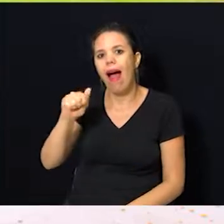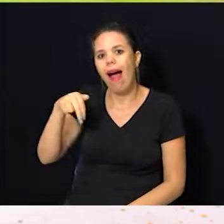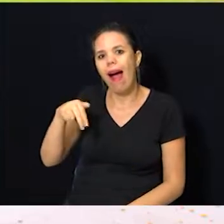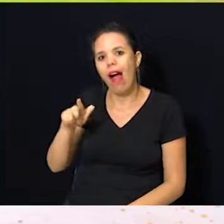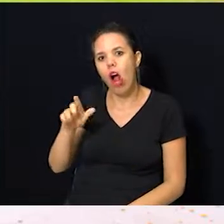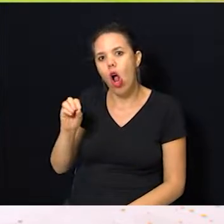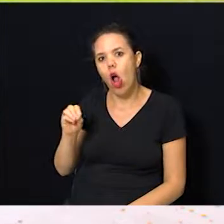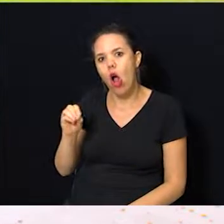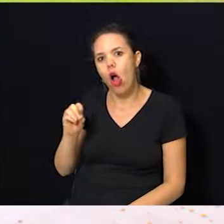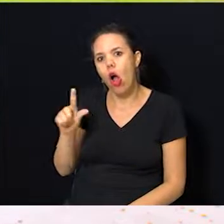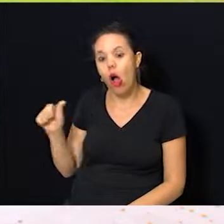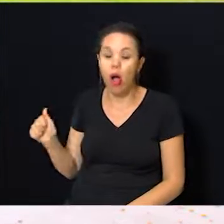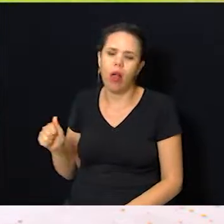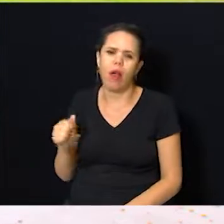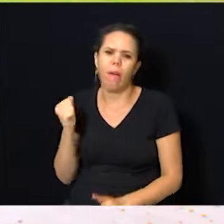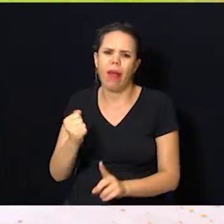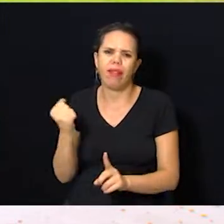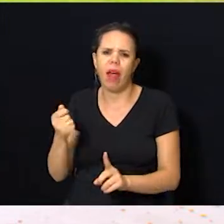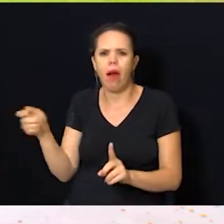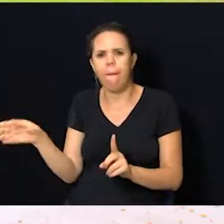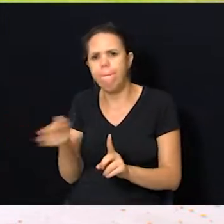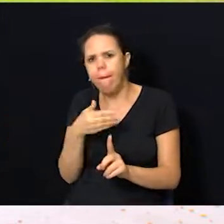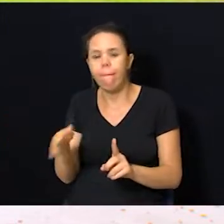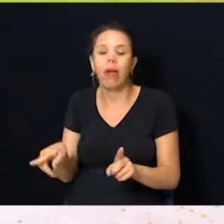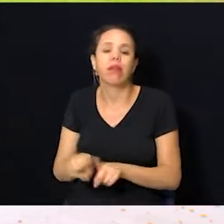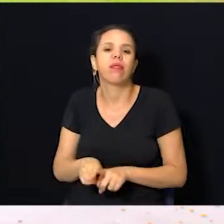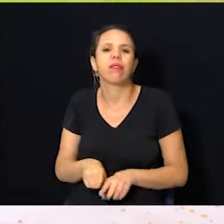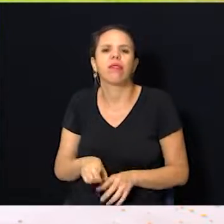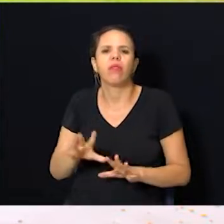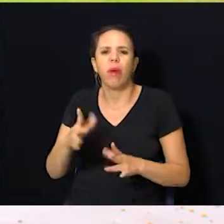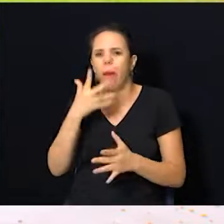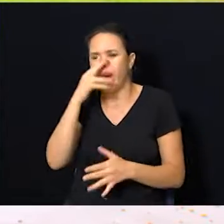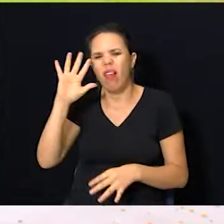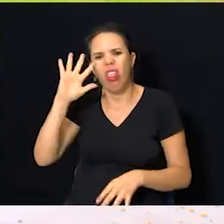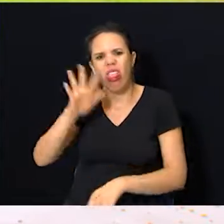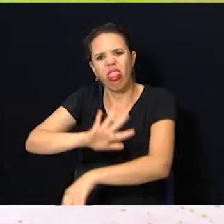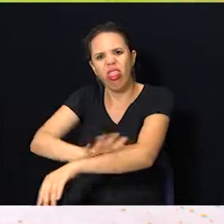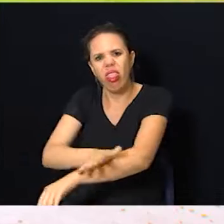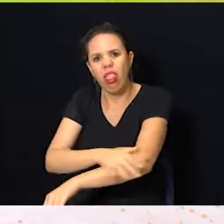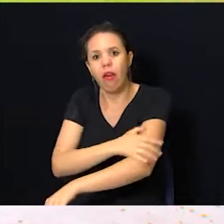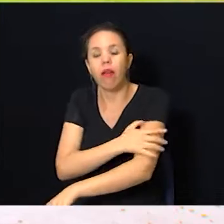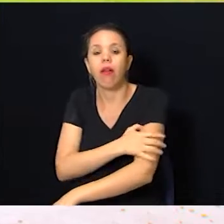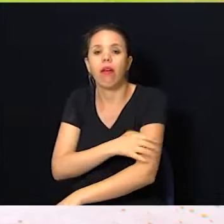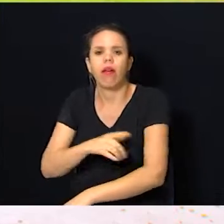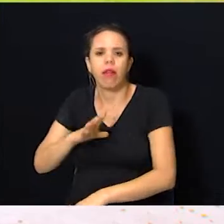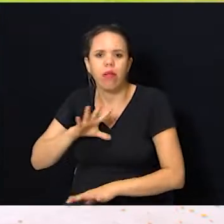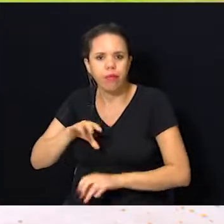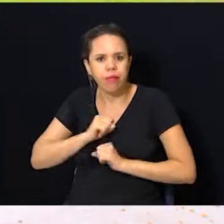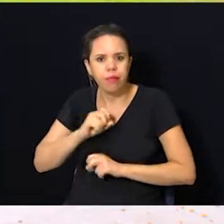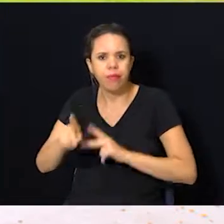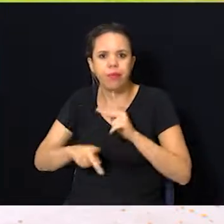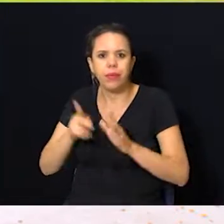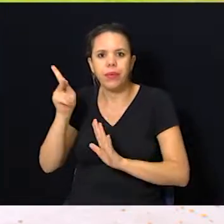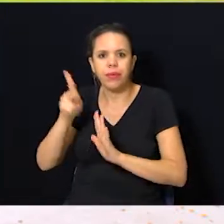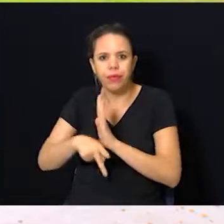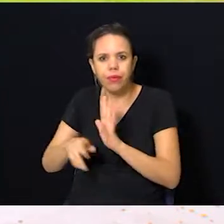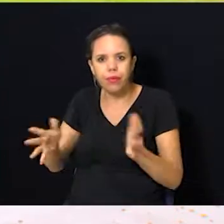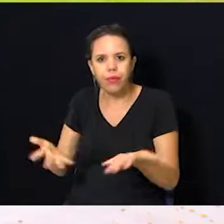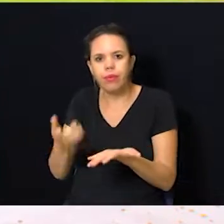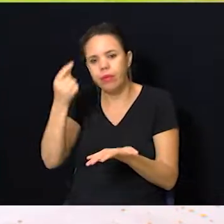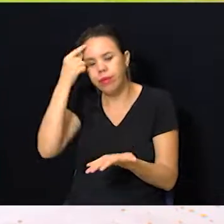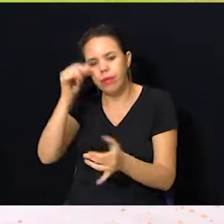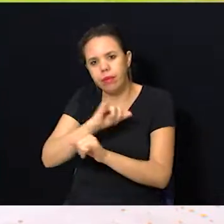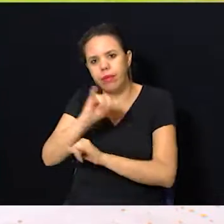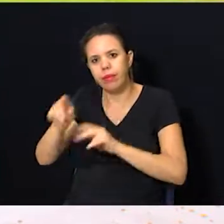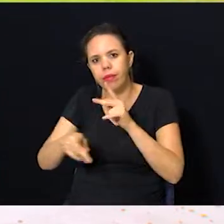a paulada. Isso tudo é fruto desse racismo que nós temos enraigado. Então, esse